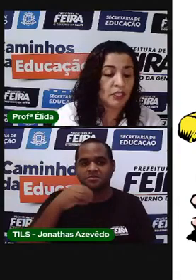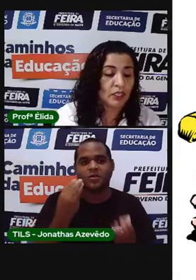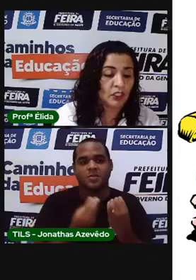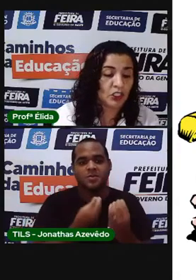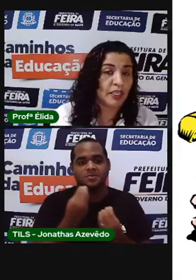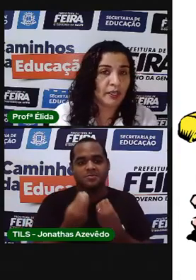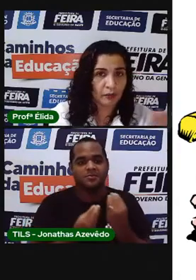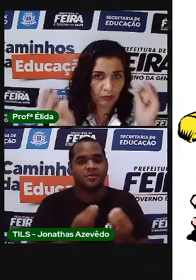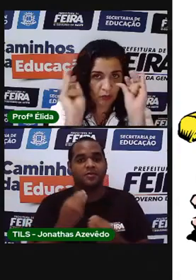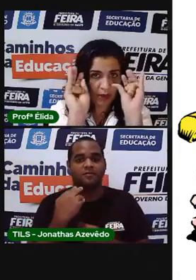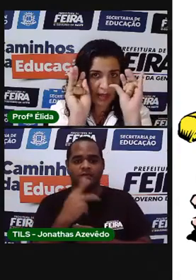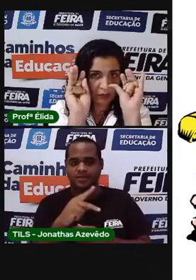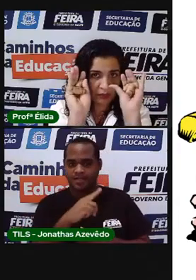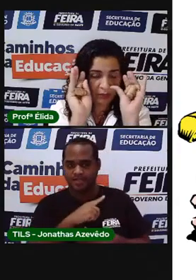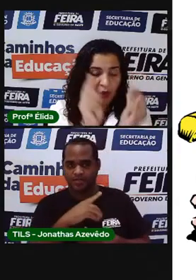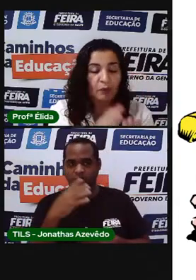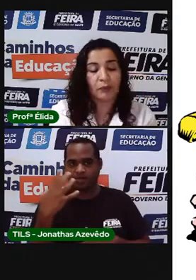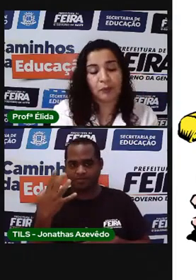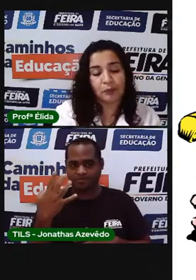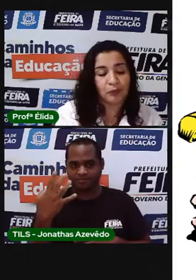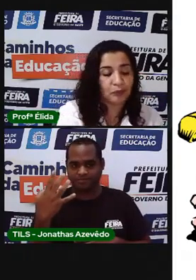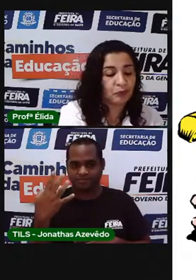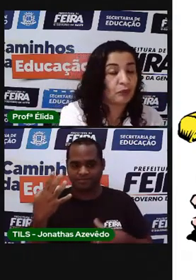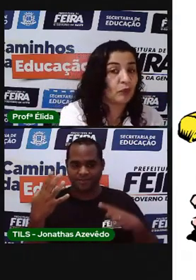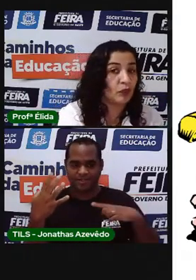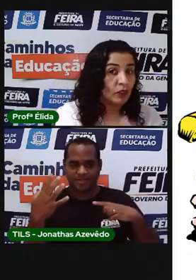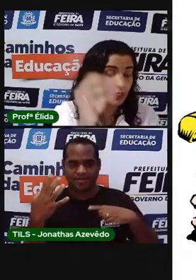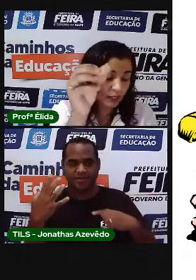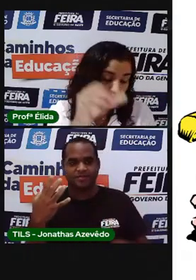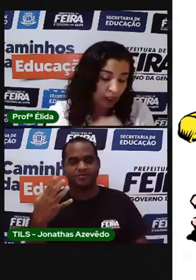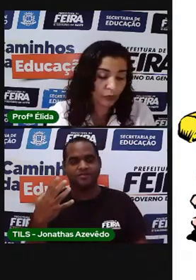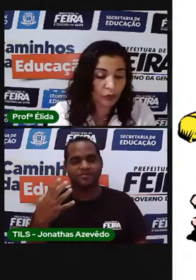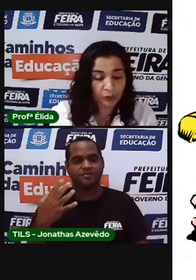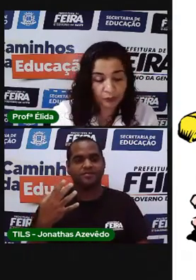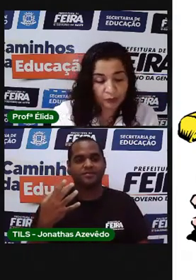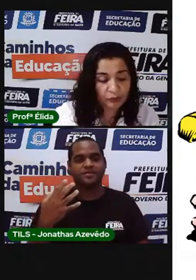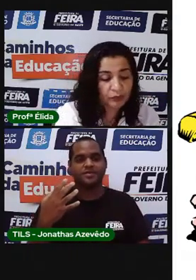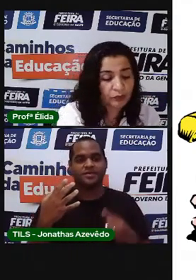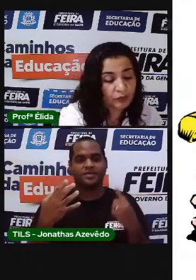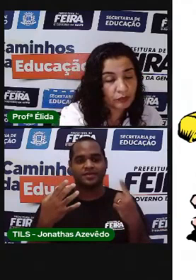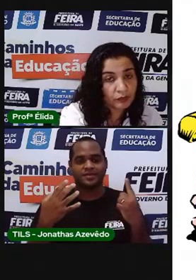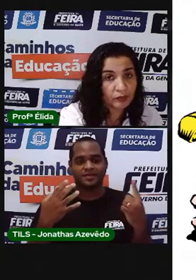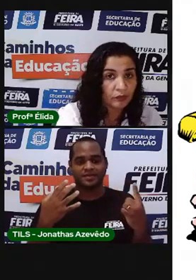Você já tinha 4, tá bom? 5.